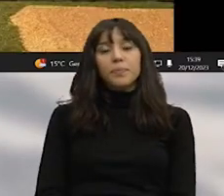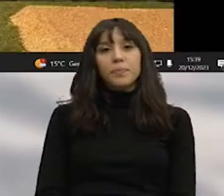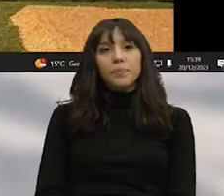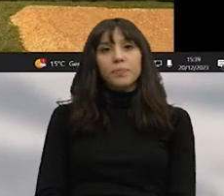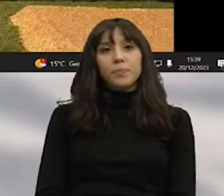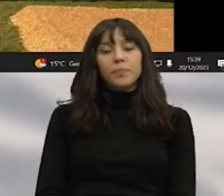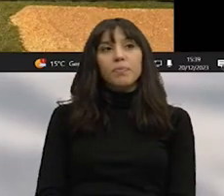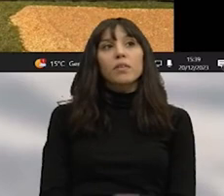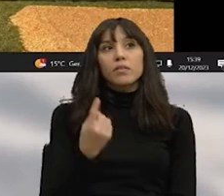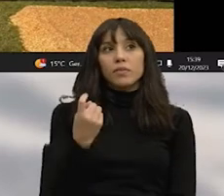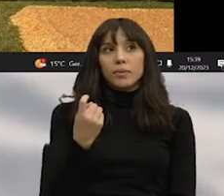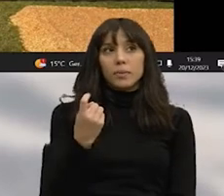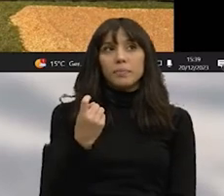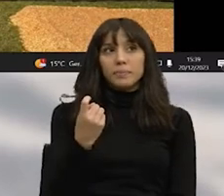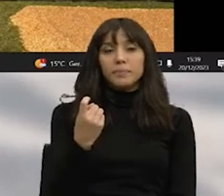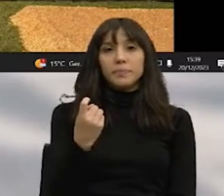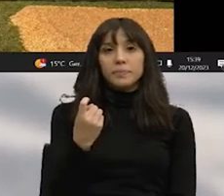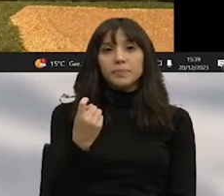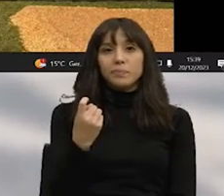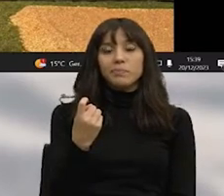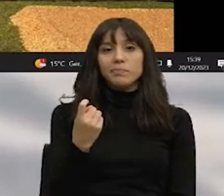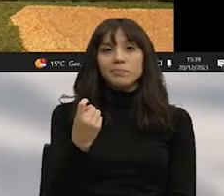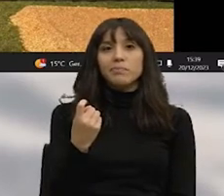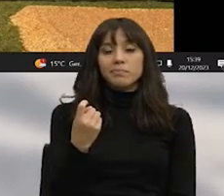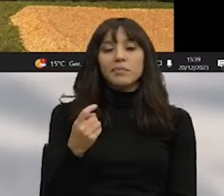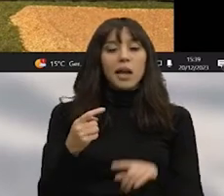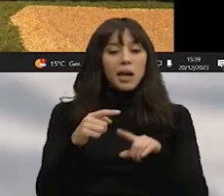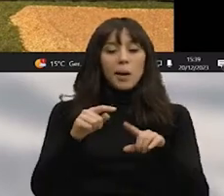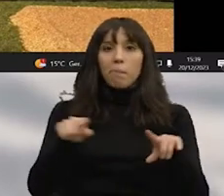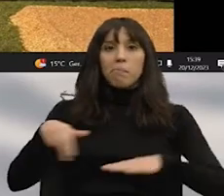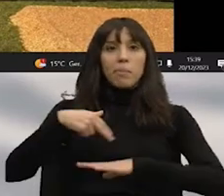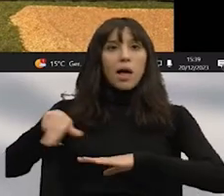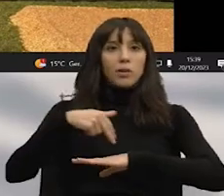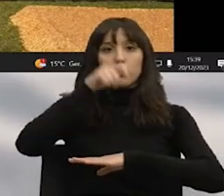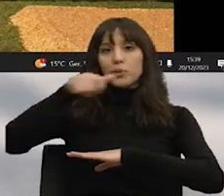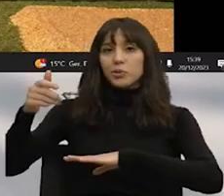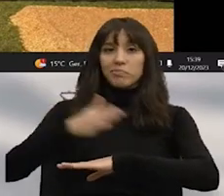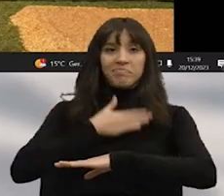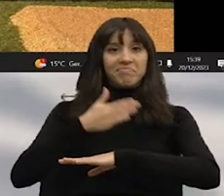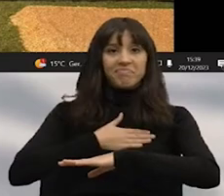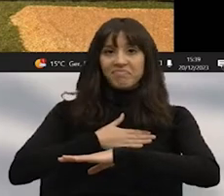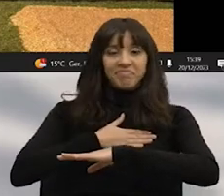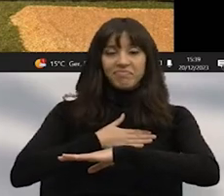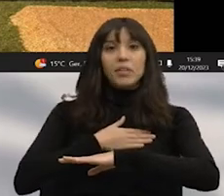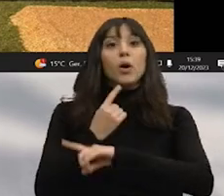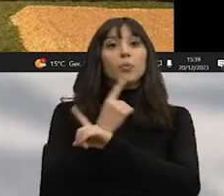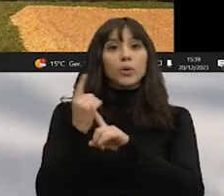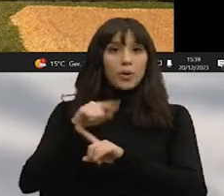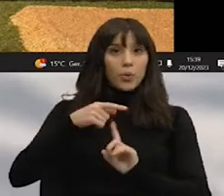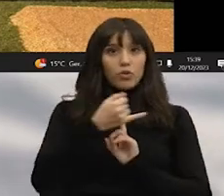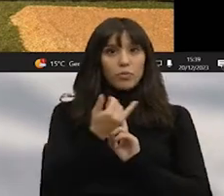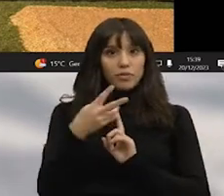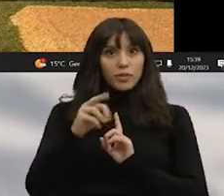E falta ainda aqui o palco que ninguém quer. Em 2023 tivemos Lisboa como o centro do mundo,